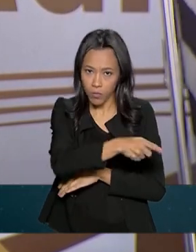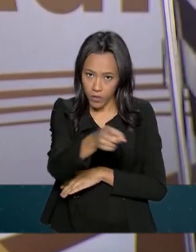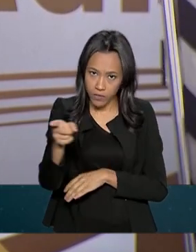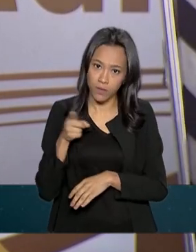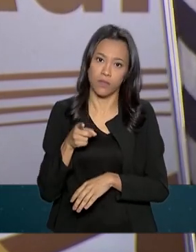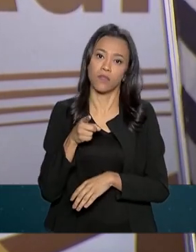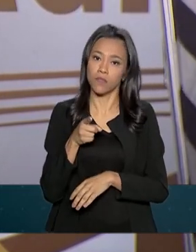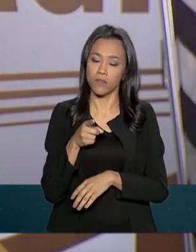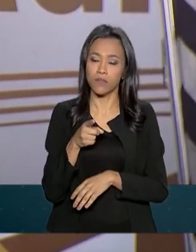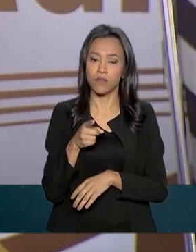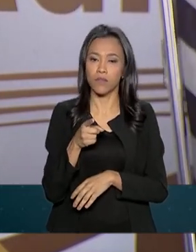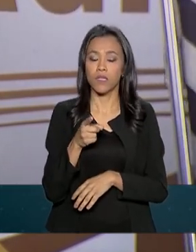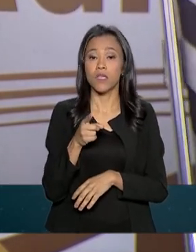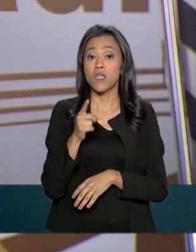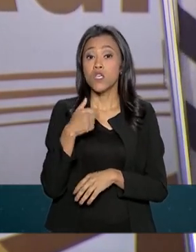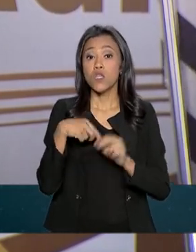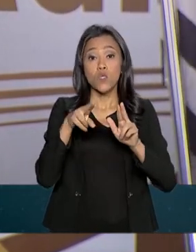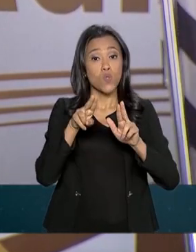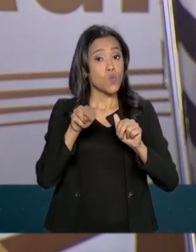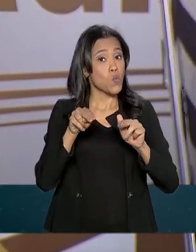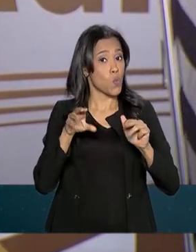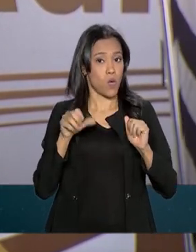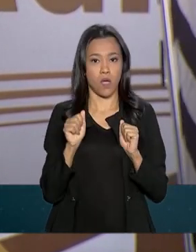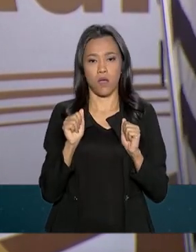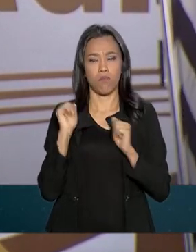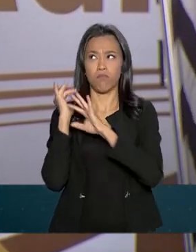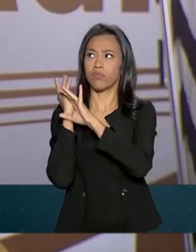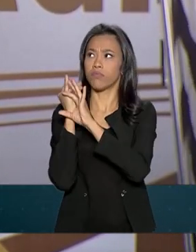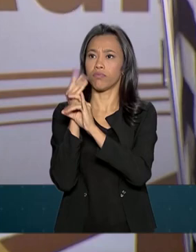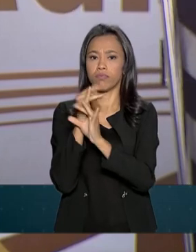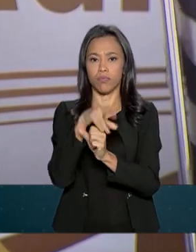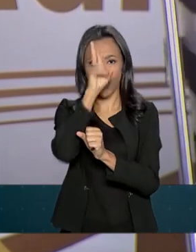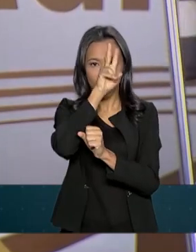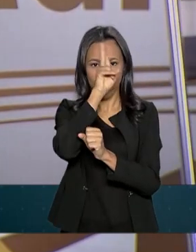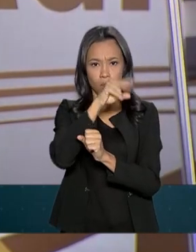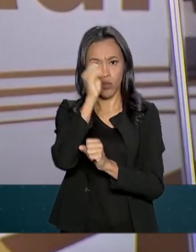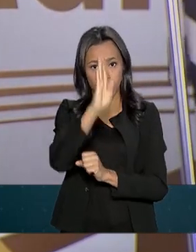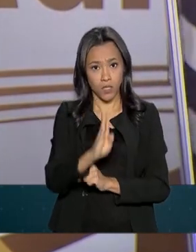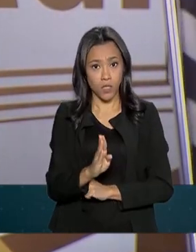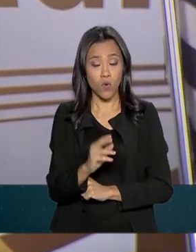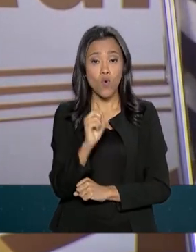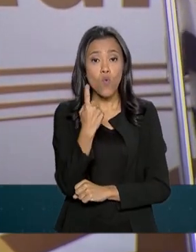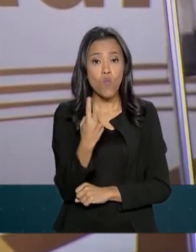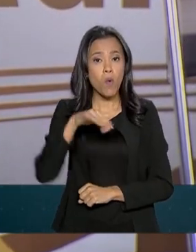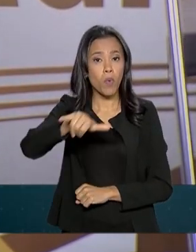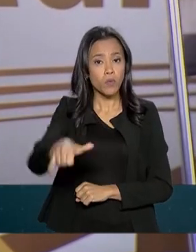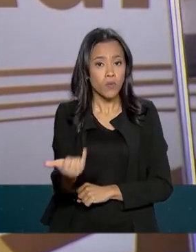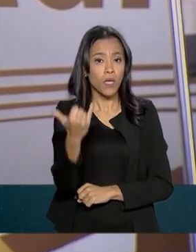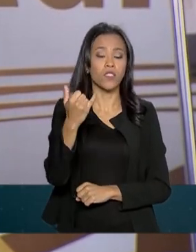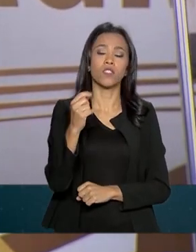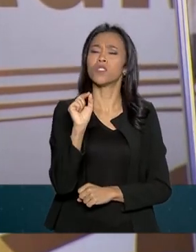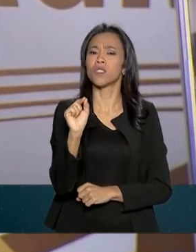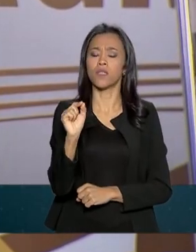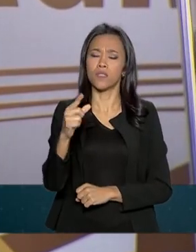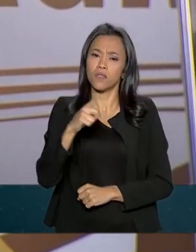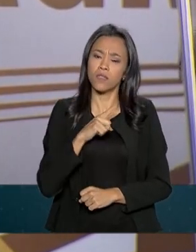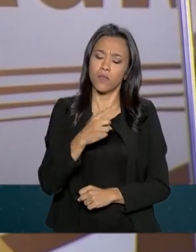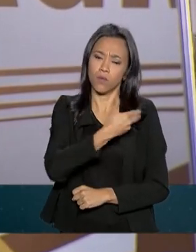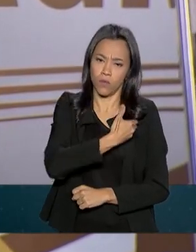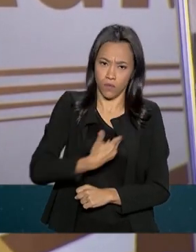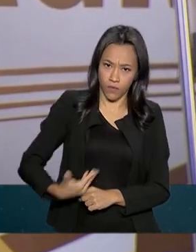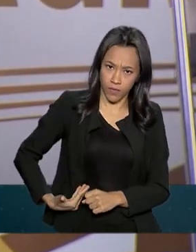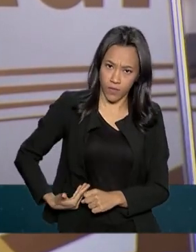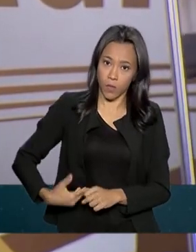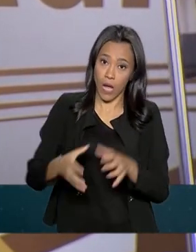de vocês, nunca tivemos, na história do Brasil, uma oportunidade de ter o governo, de ter grande